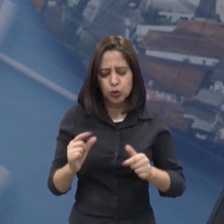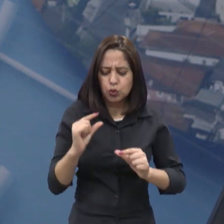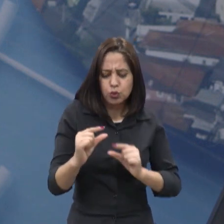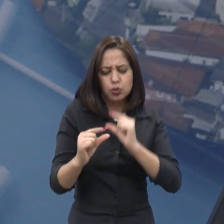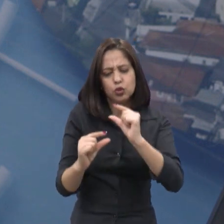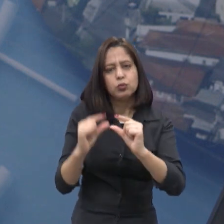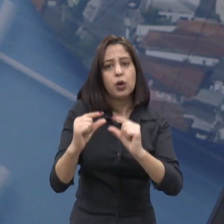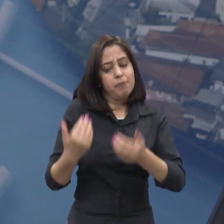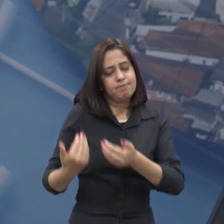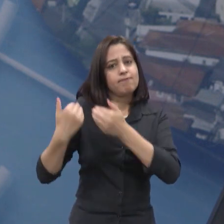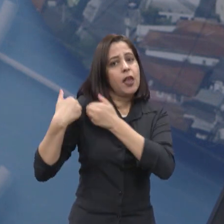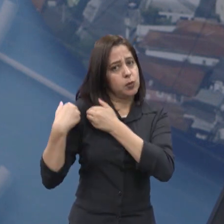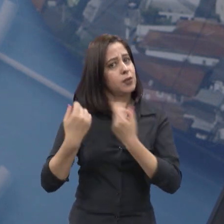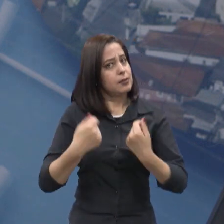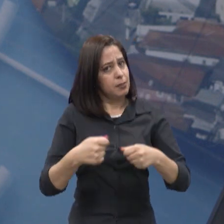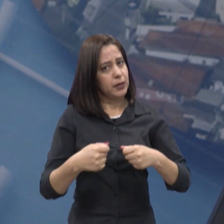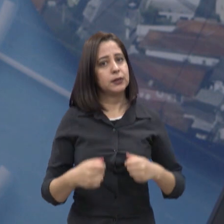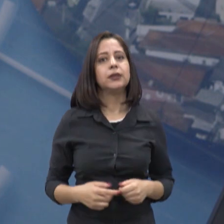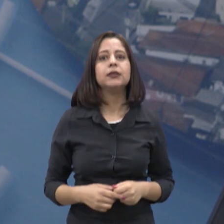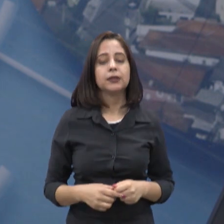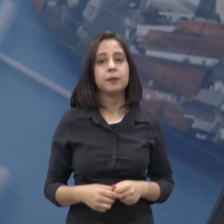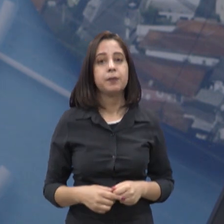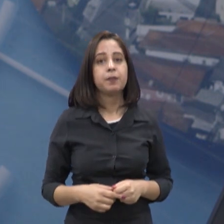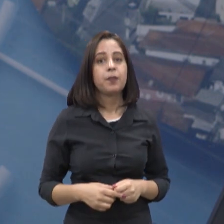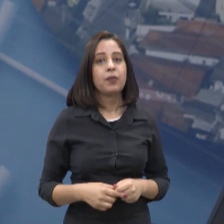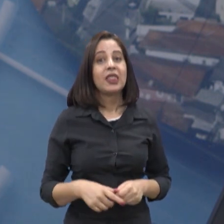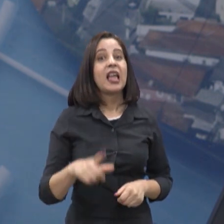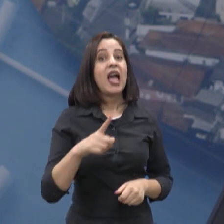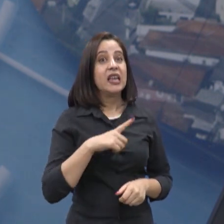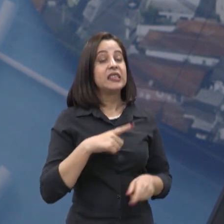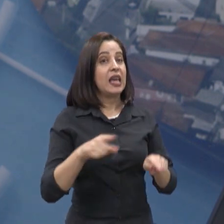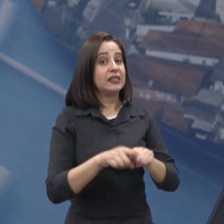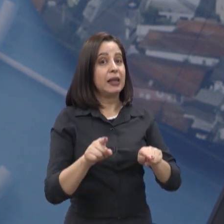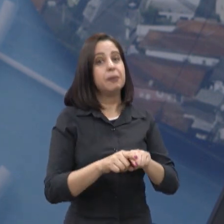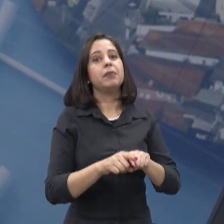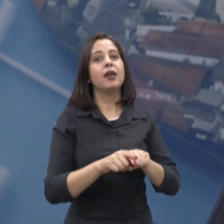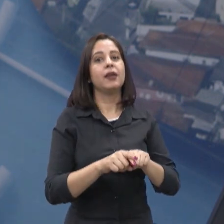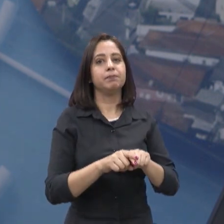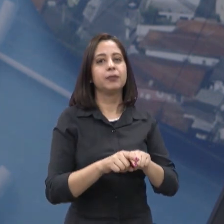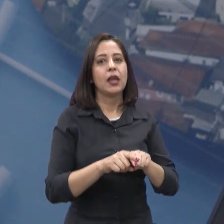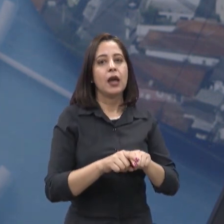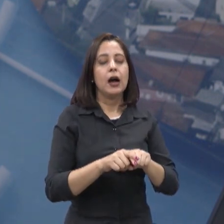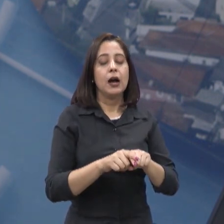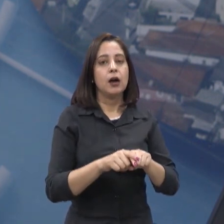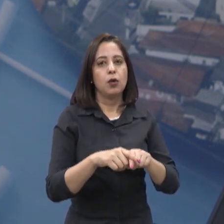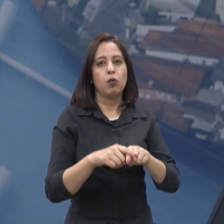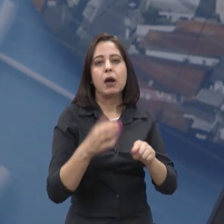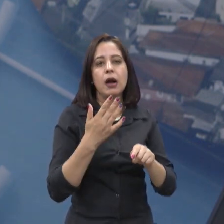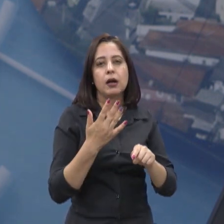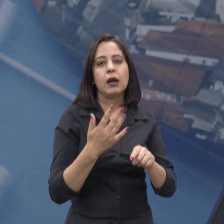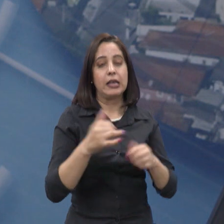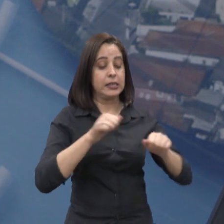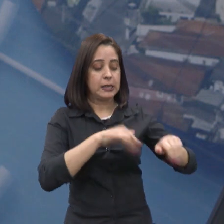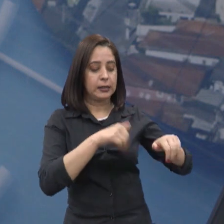nossa parte. Olha só, eu não falei, também tem a bandeira de escassez hídrica, né, que a gente tem um exemplo de setembro